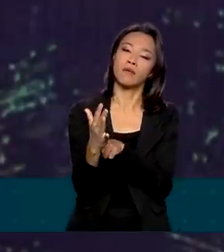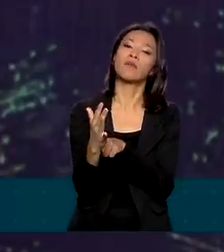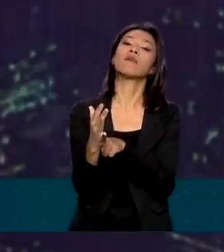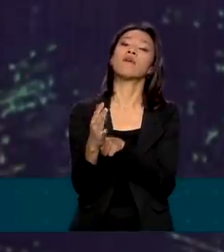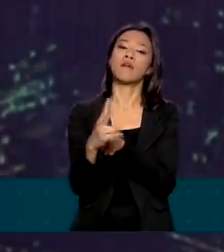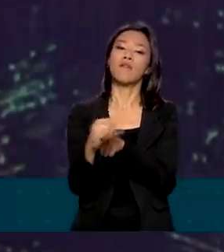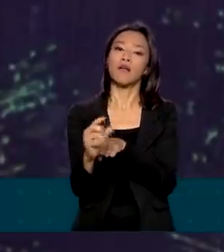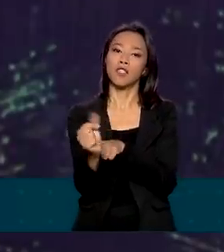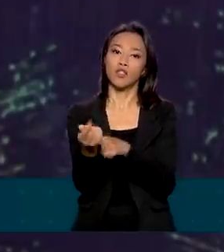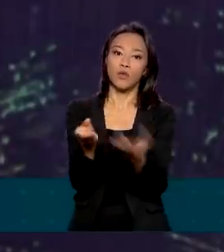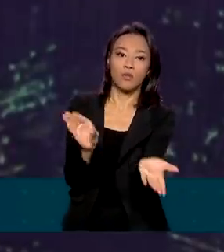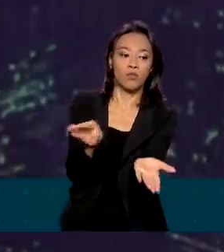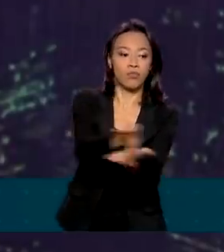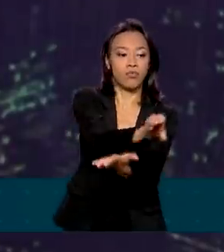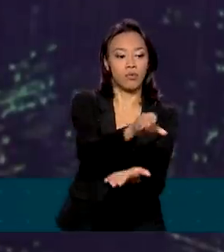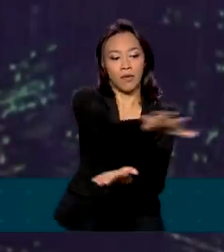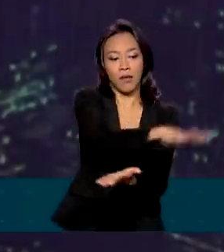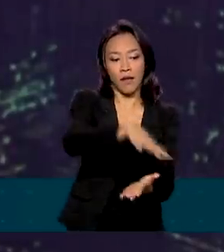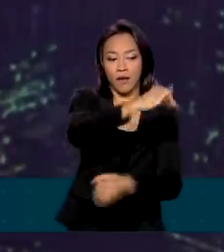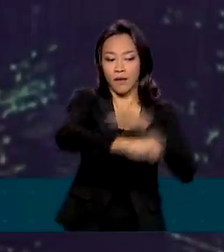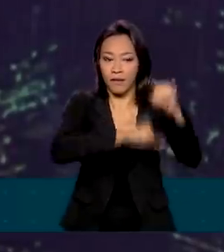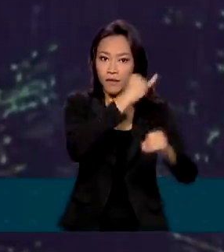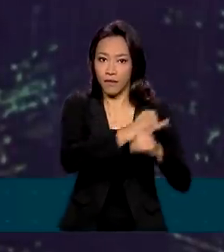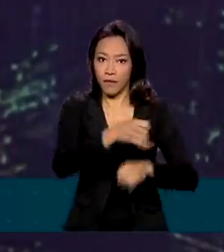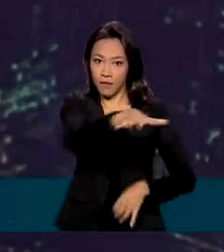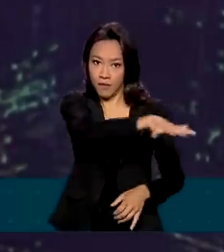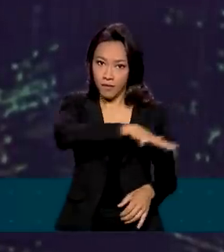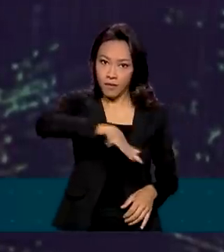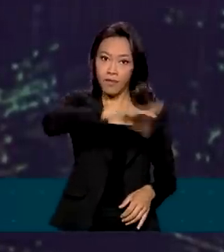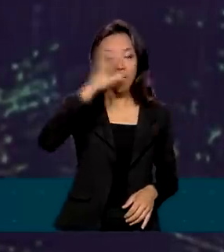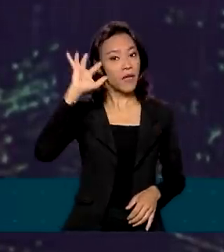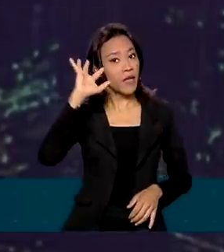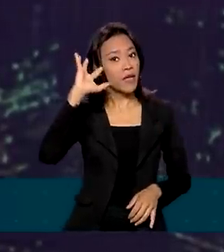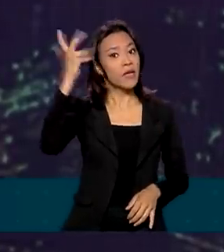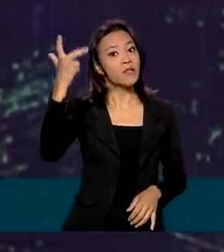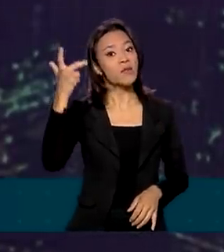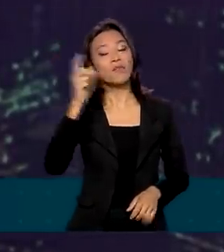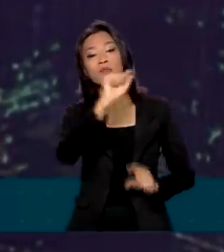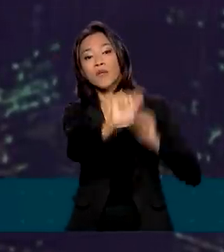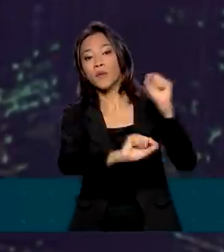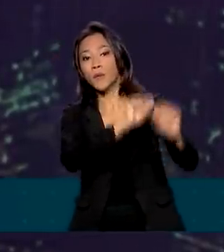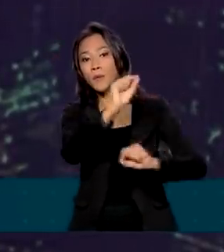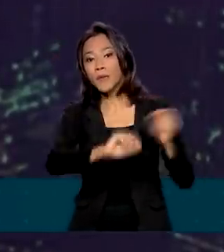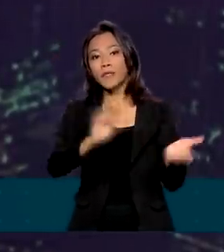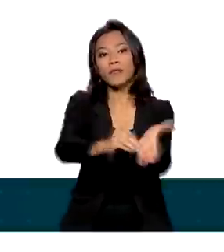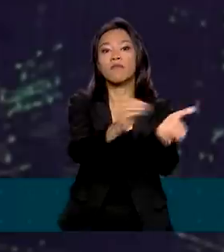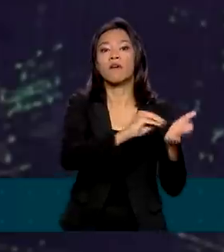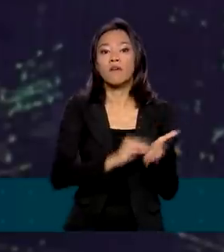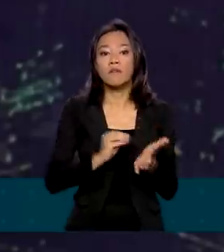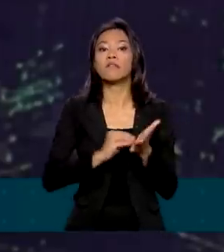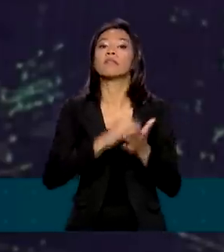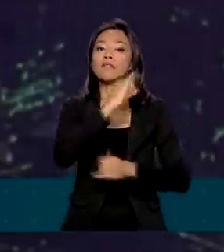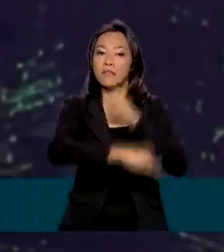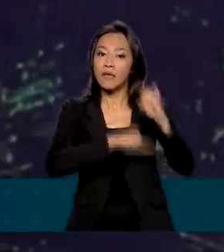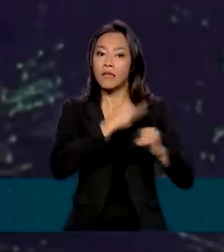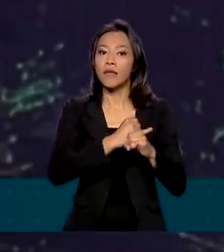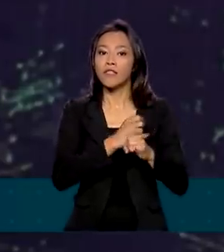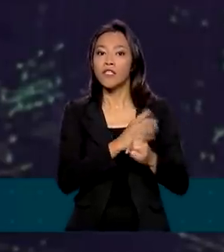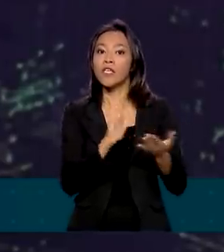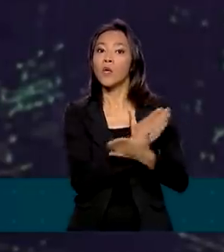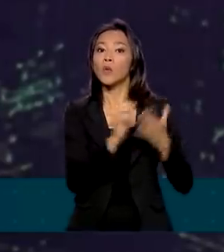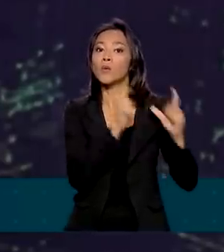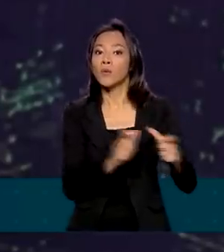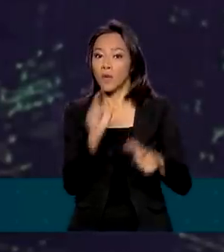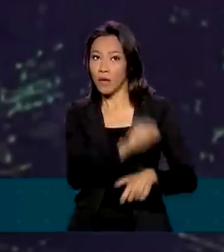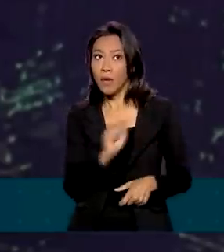investidos no setor de telecom. Vai resolver de uma vez por todas o deserto digital no Brasil. E a gente colocou isso